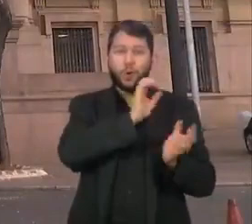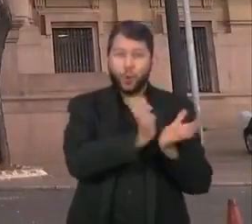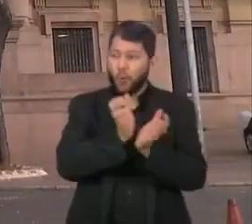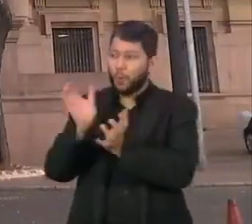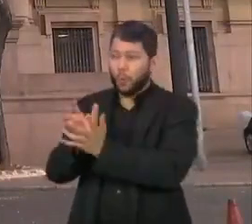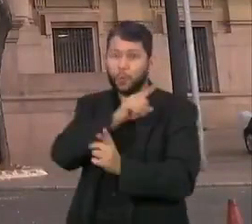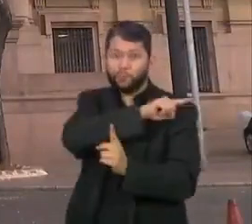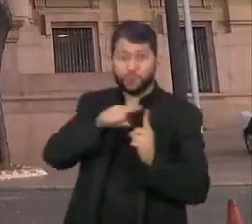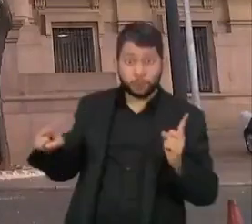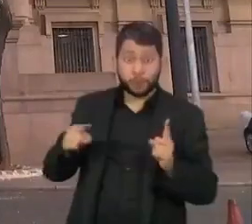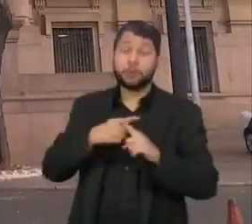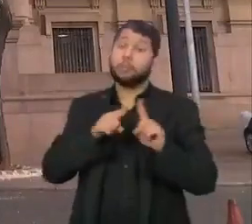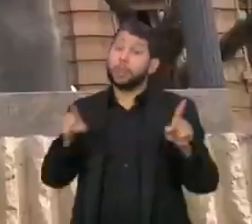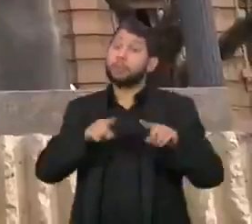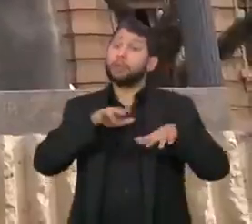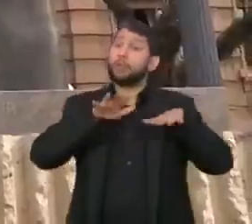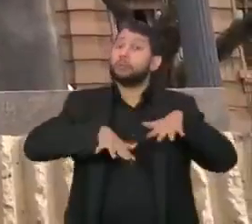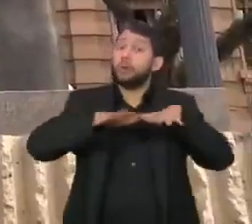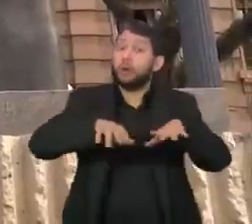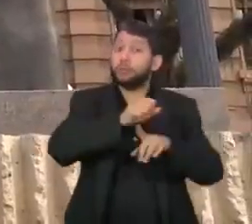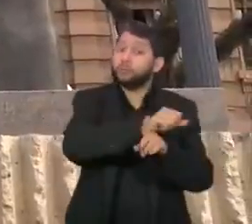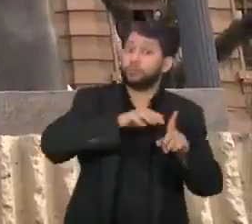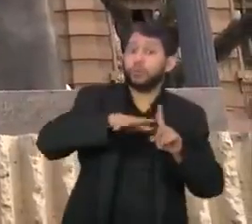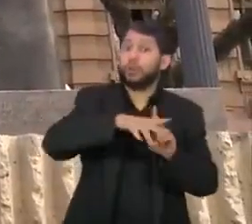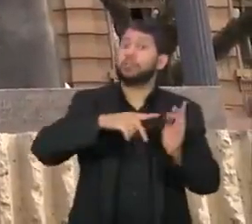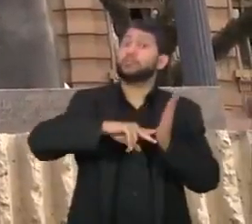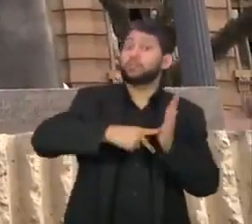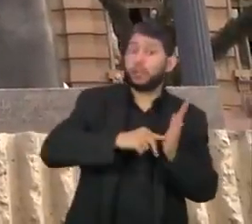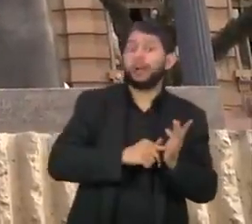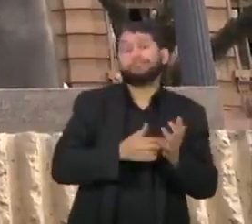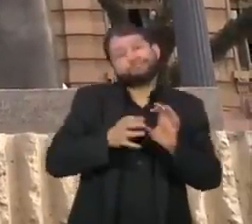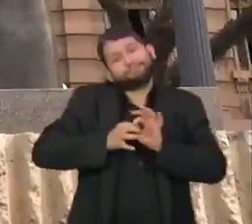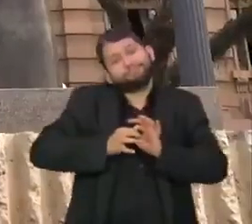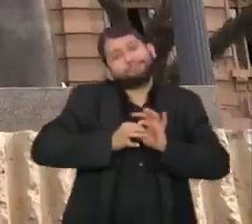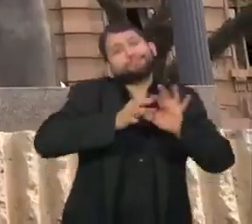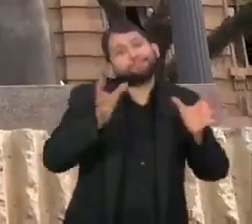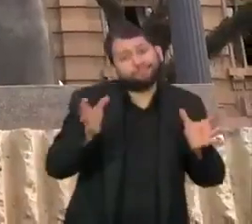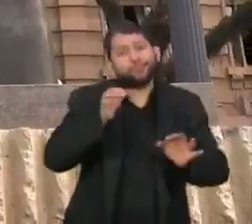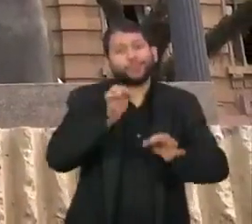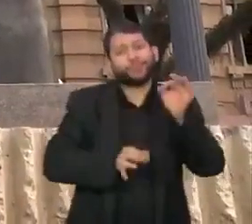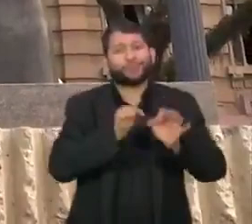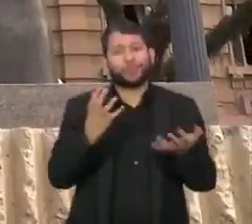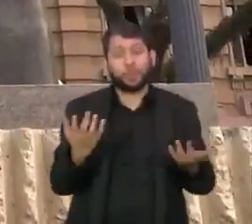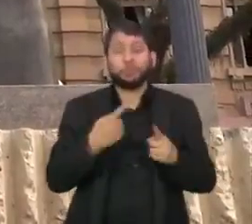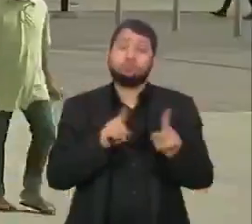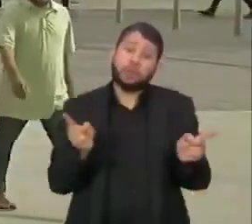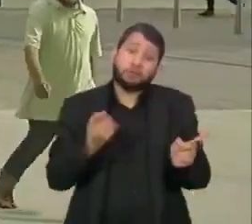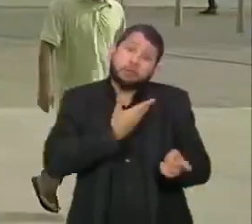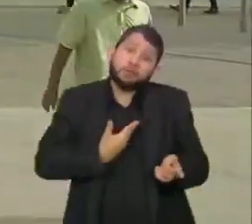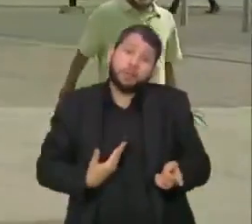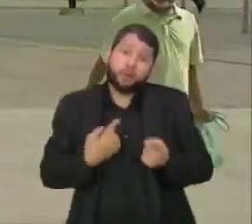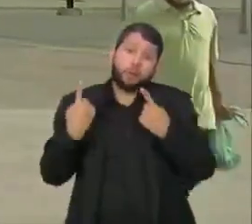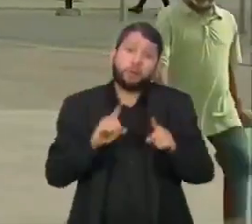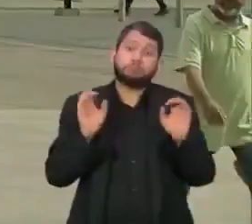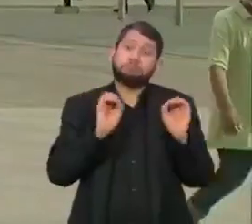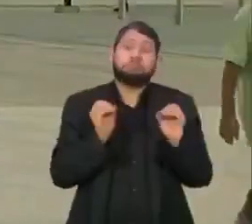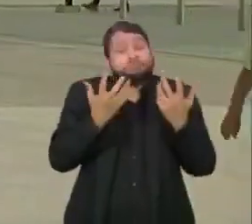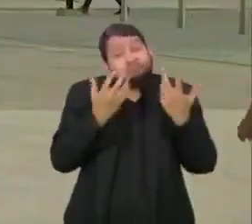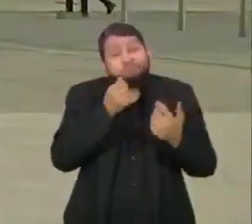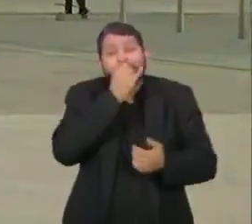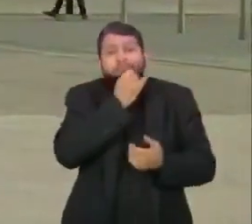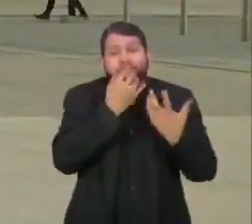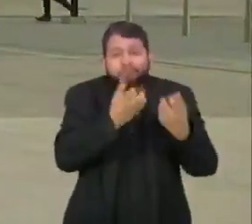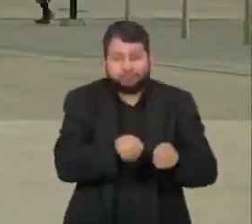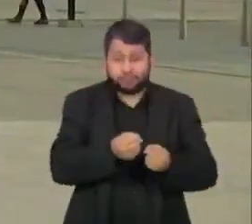acolheu pedido dos movimentos sociais e sindicais e os autorizou a fazer a manifestação no Anhangabaú. A decisão também